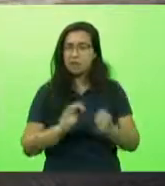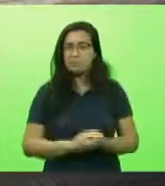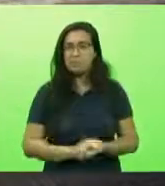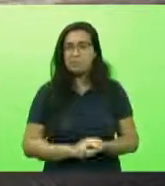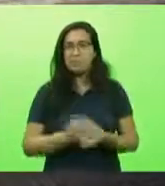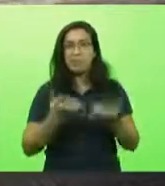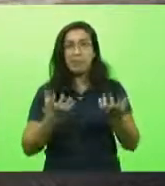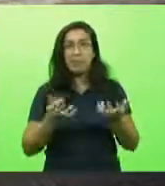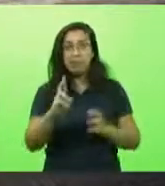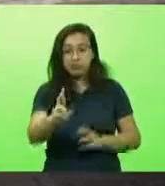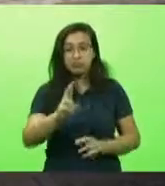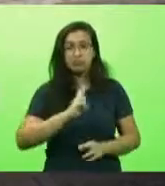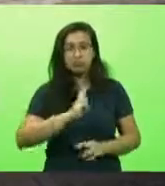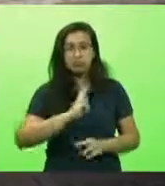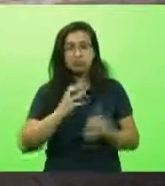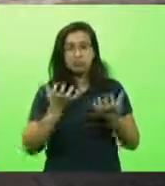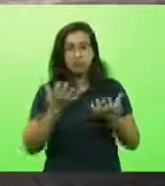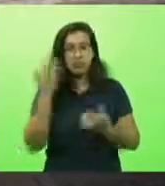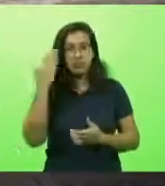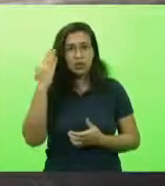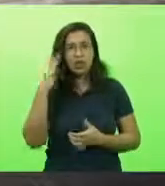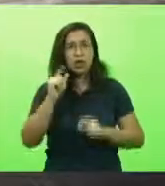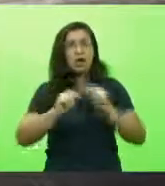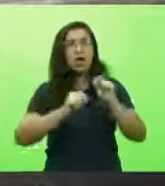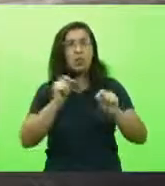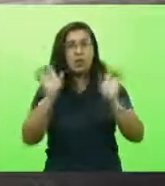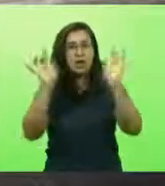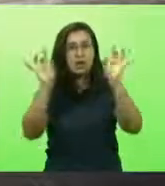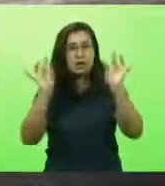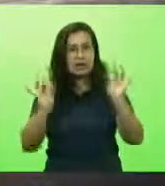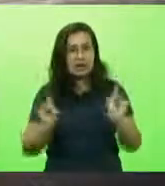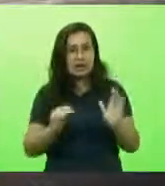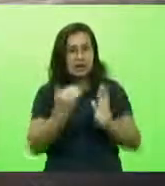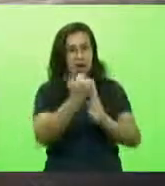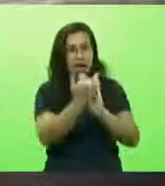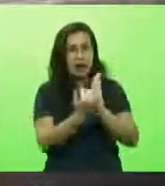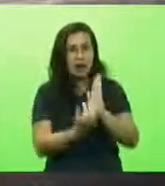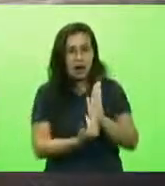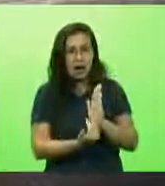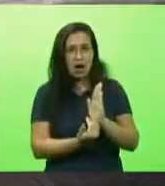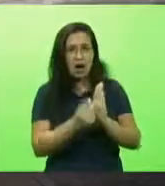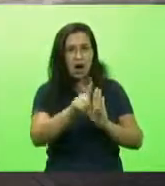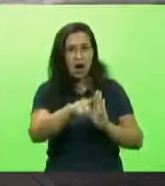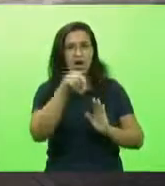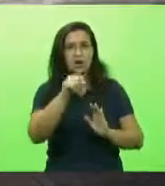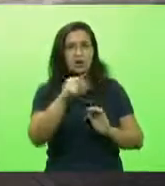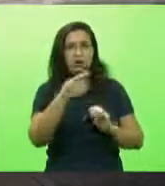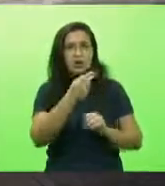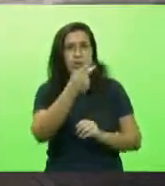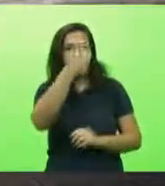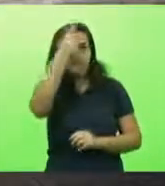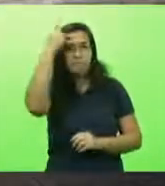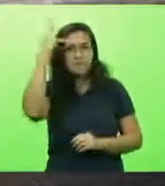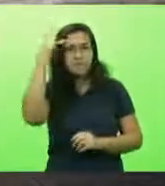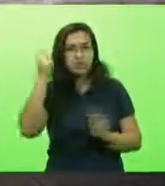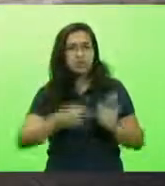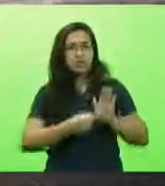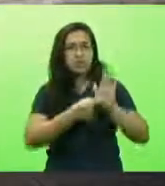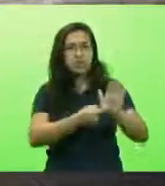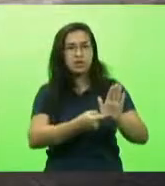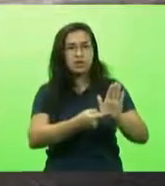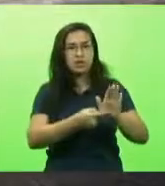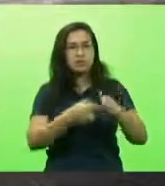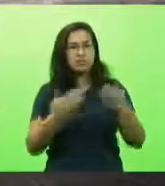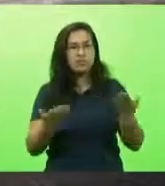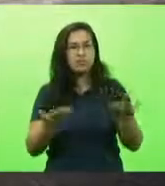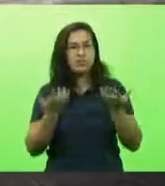quero que me respondam isso, eu quero entender quais são esses critérios que estão servindo para a Secretaria de Saúde escolher os seus indicados. Eu quero